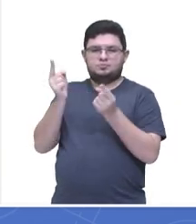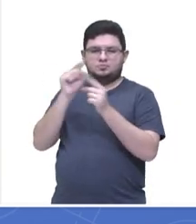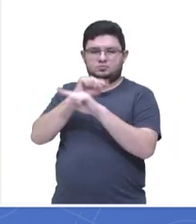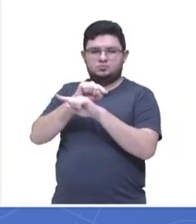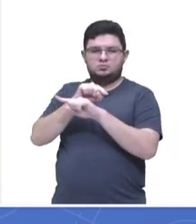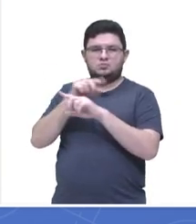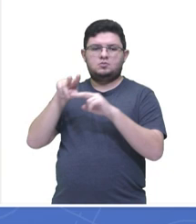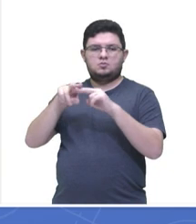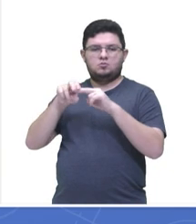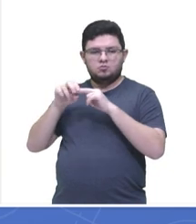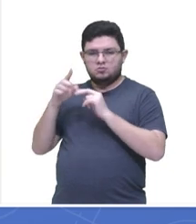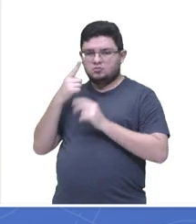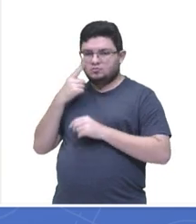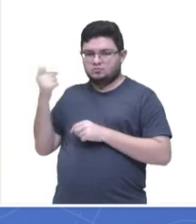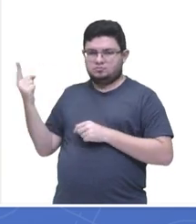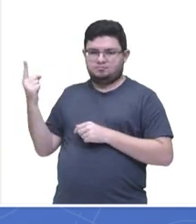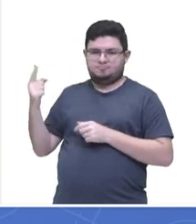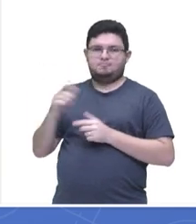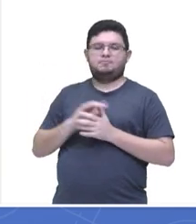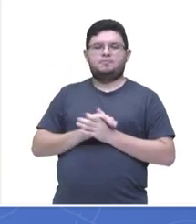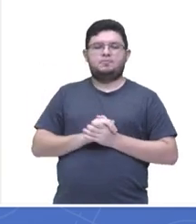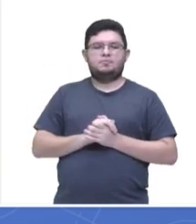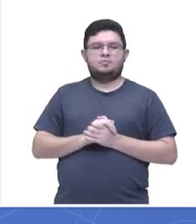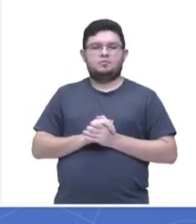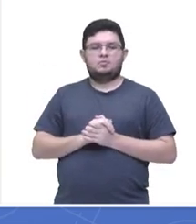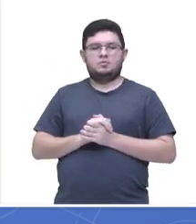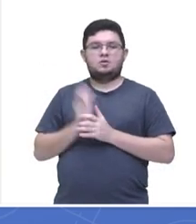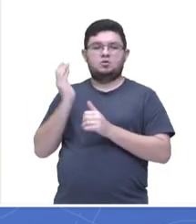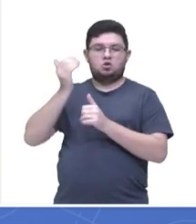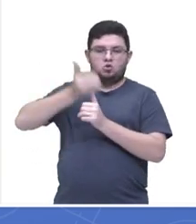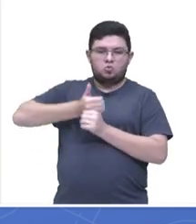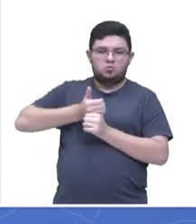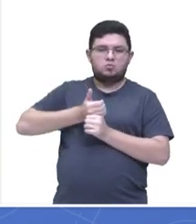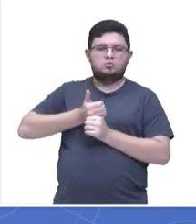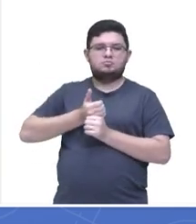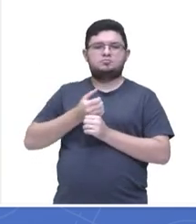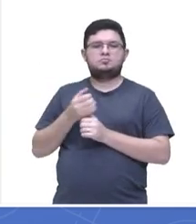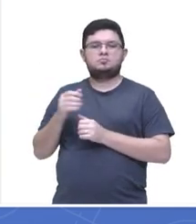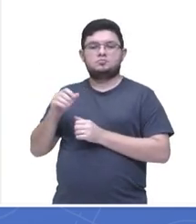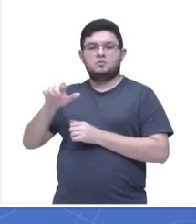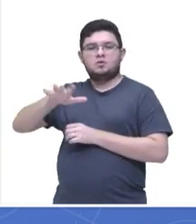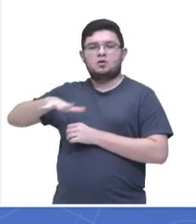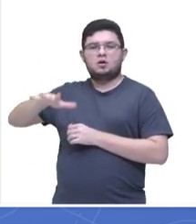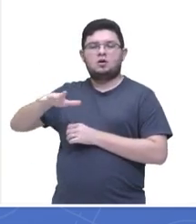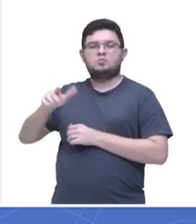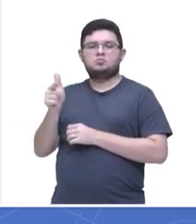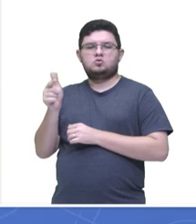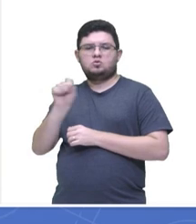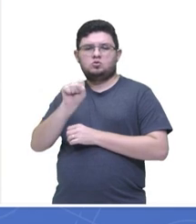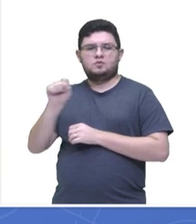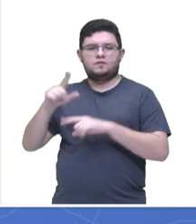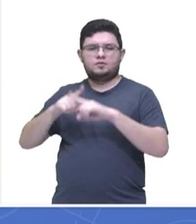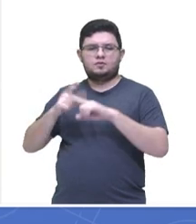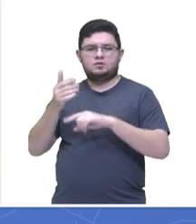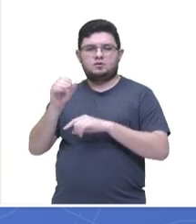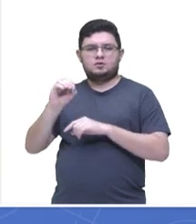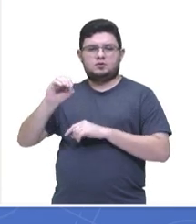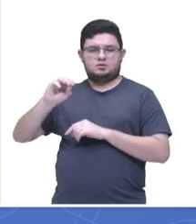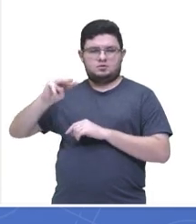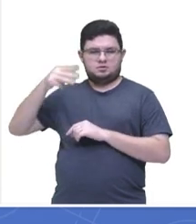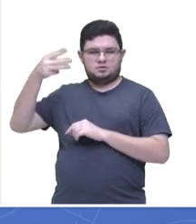Por isso que ficou assim. Substituímos os dados da questão, olha, campo elétrico, 288 vezes 10³.